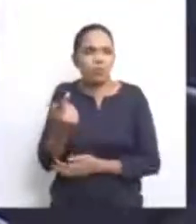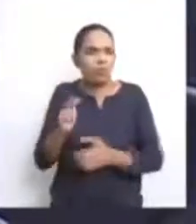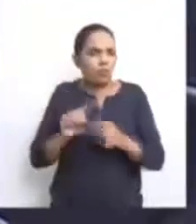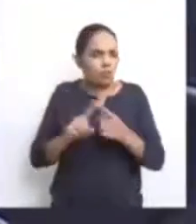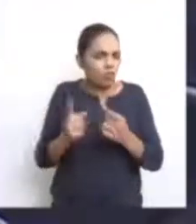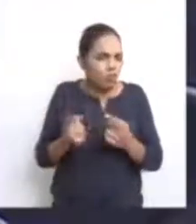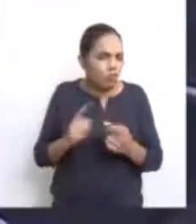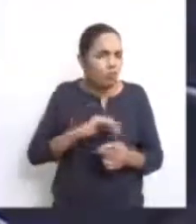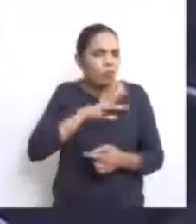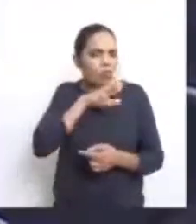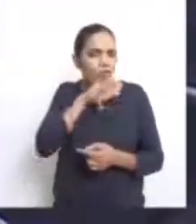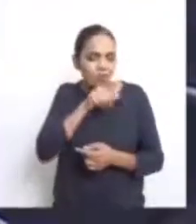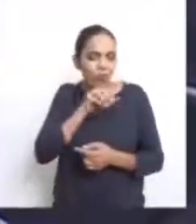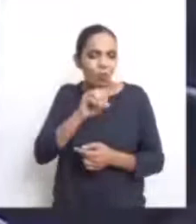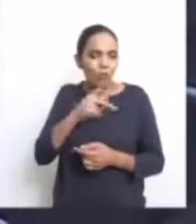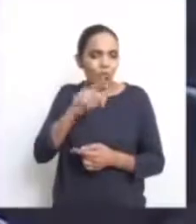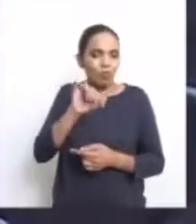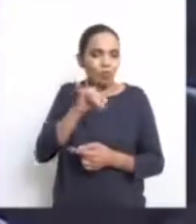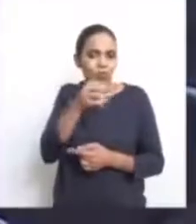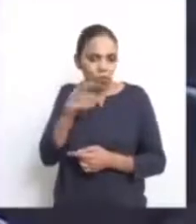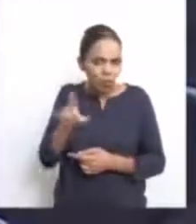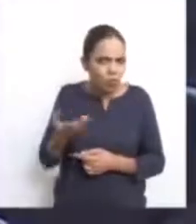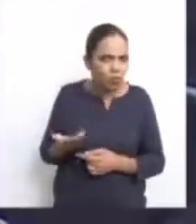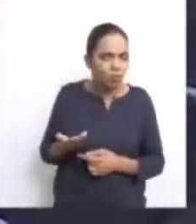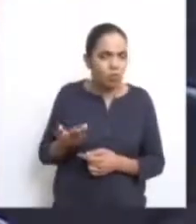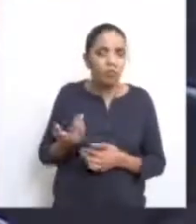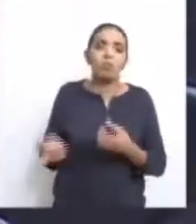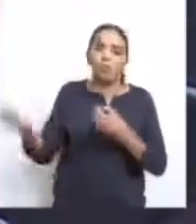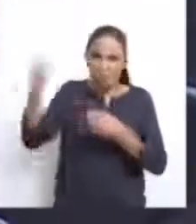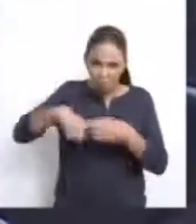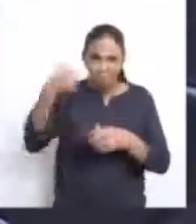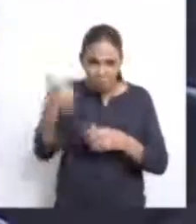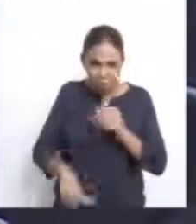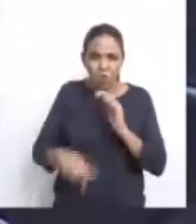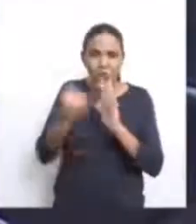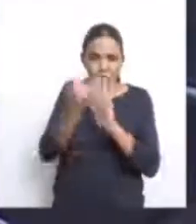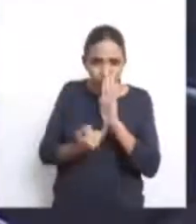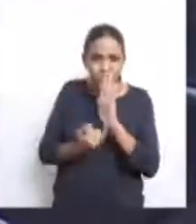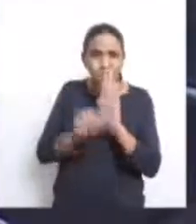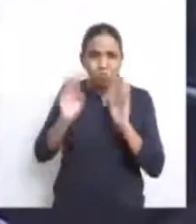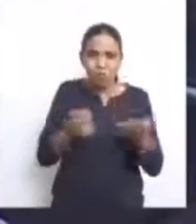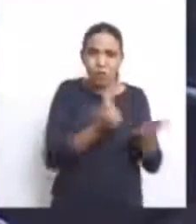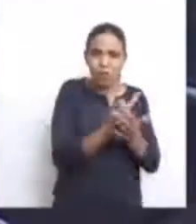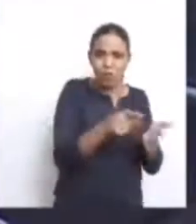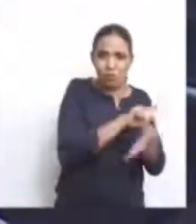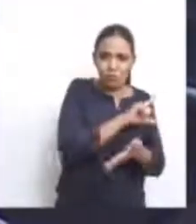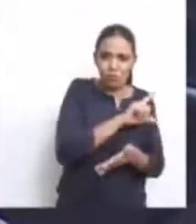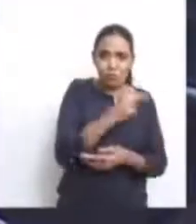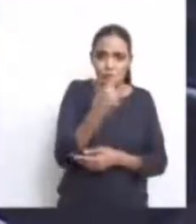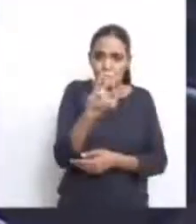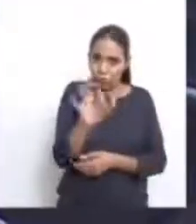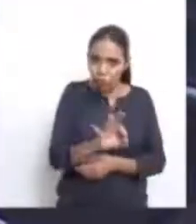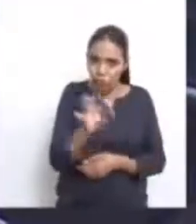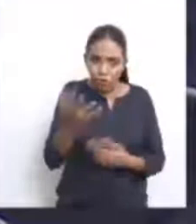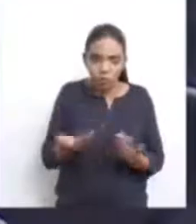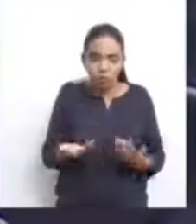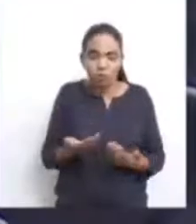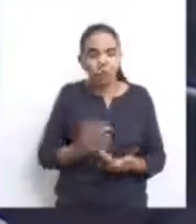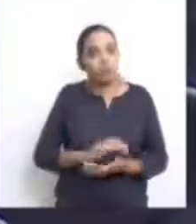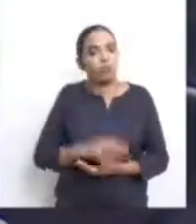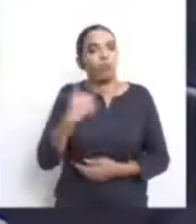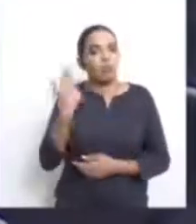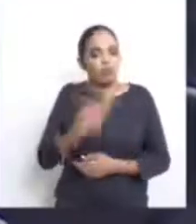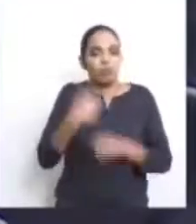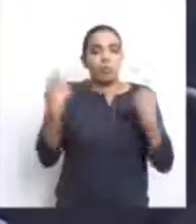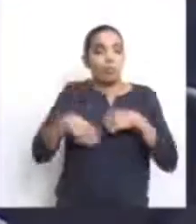entra como receita operacional, está embutido de novo todos os impostos, que dá na média, no mínimo, de 25%. Então nós temos